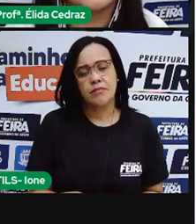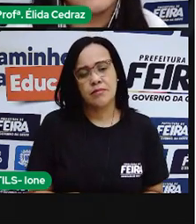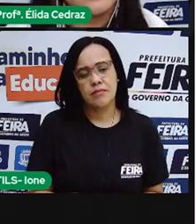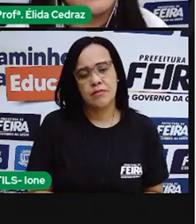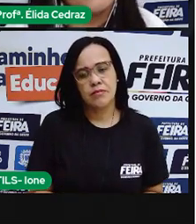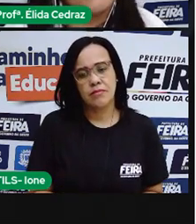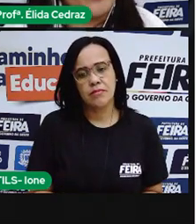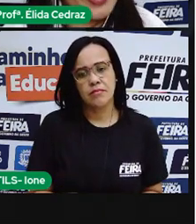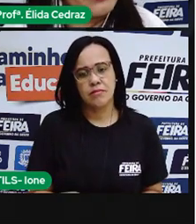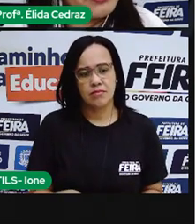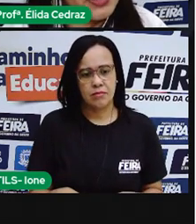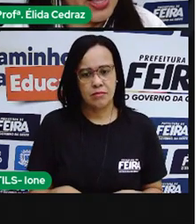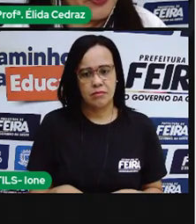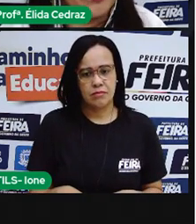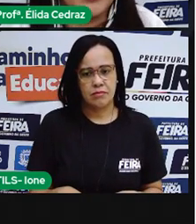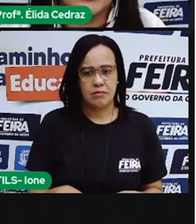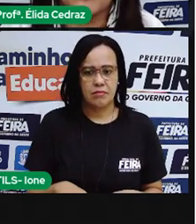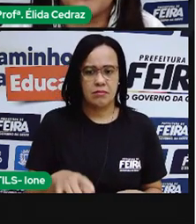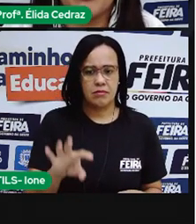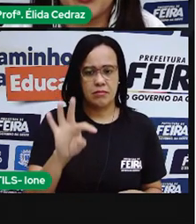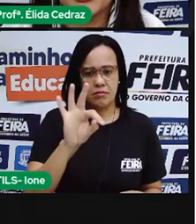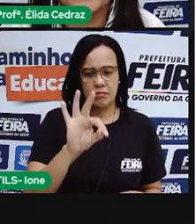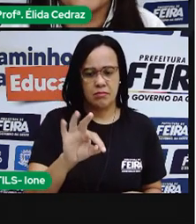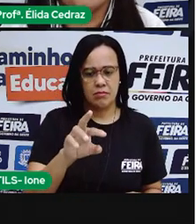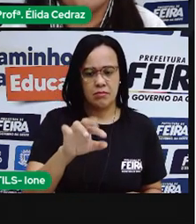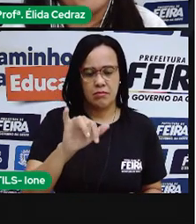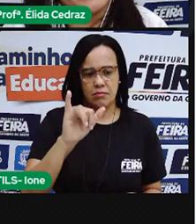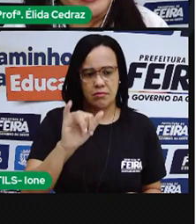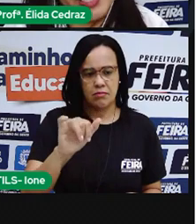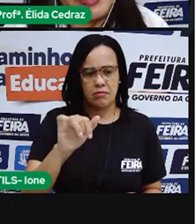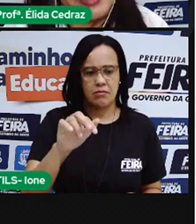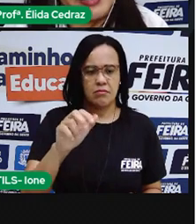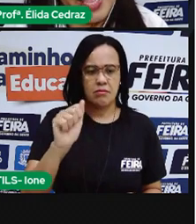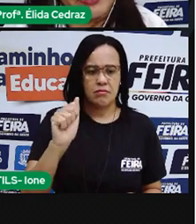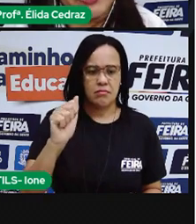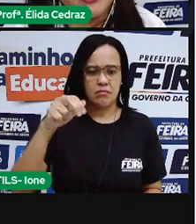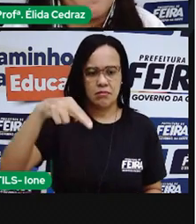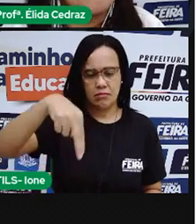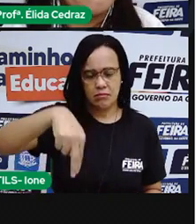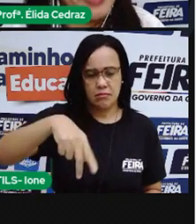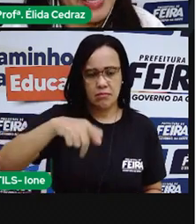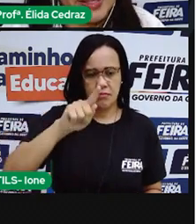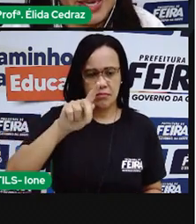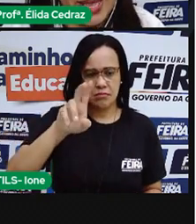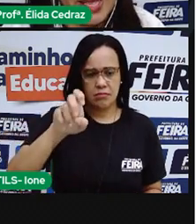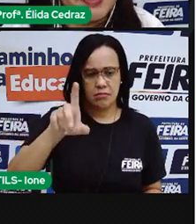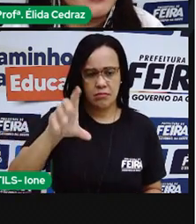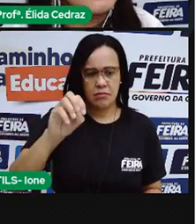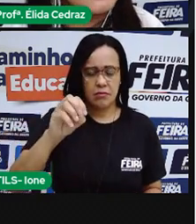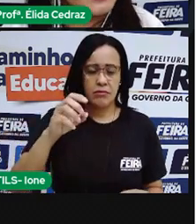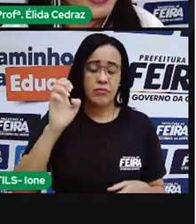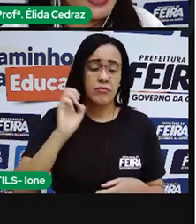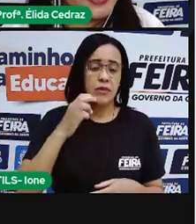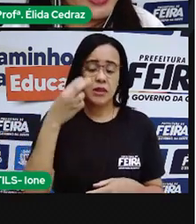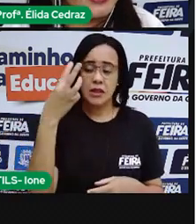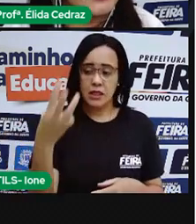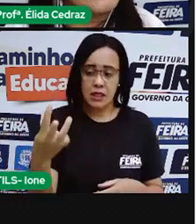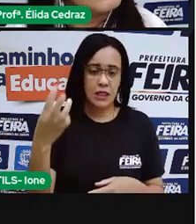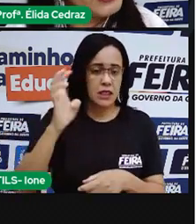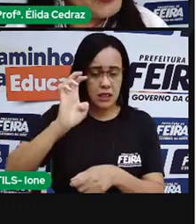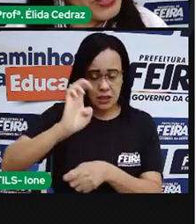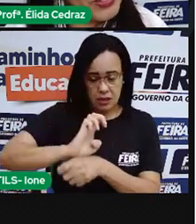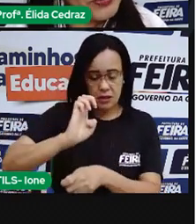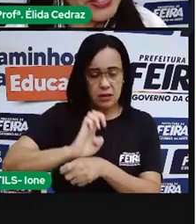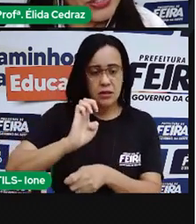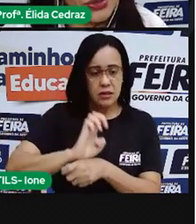Triângulo Austral, composto por três estados, Paraná, Santa Catarina